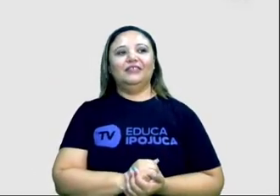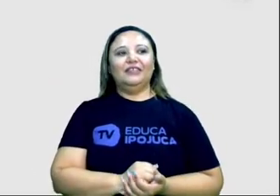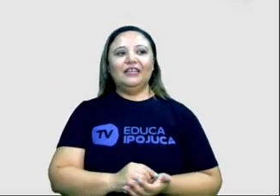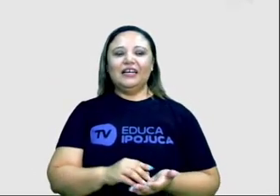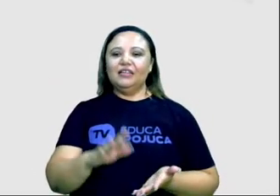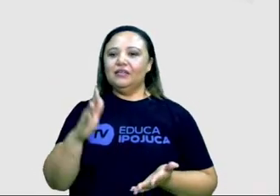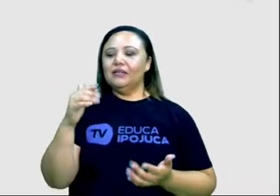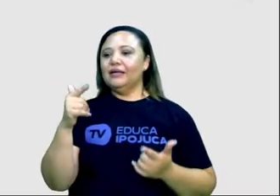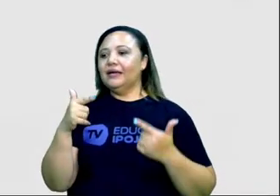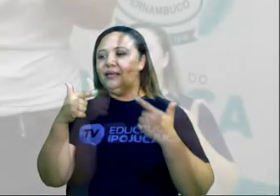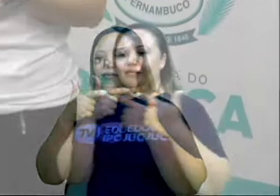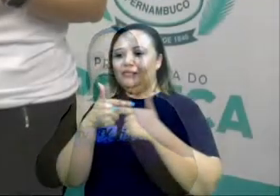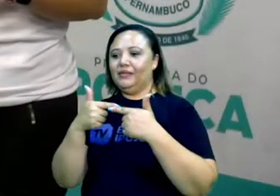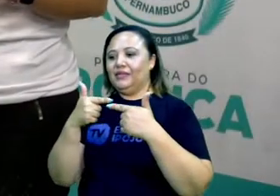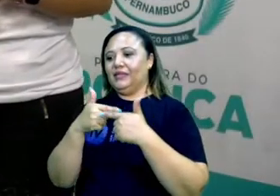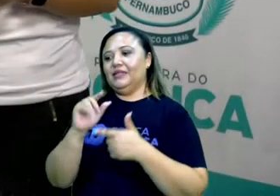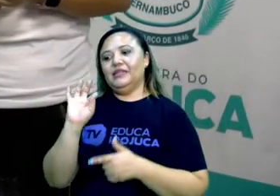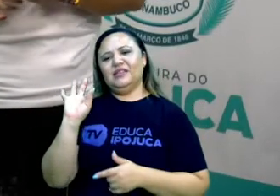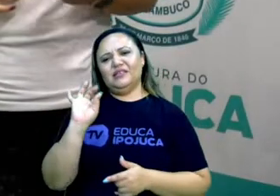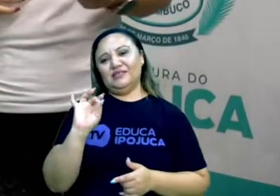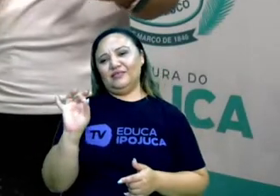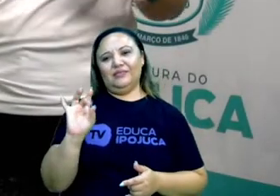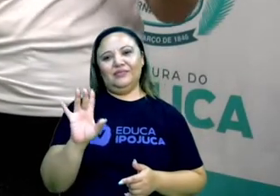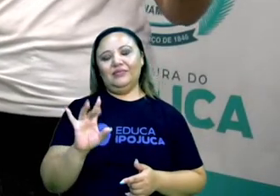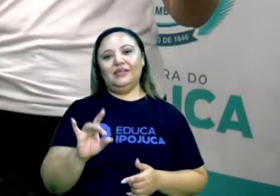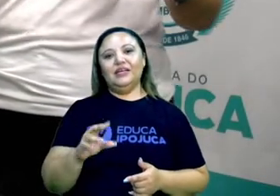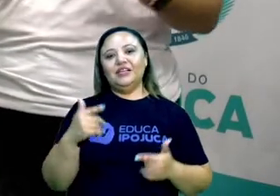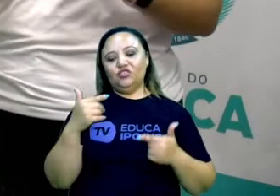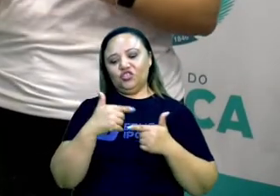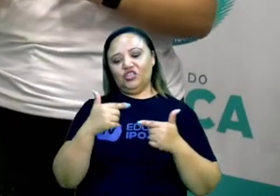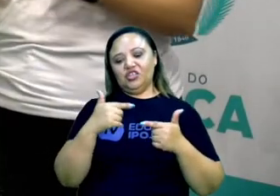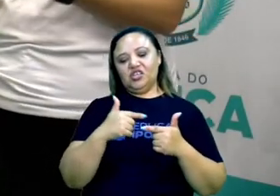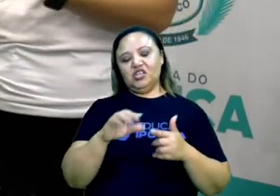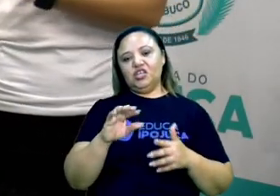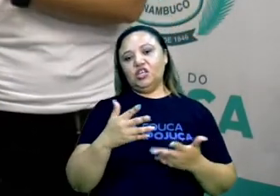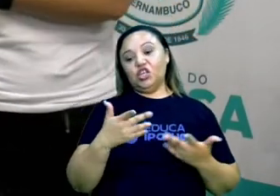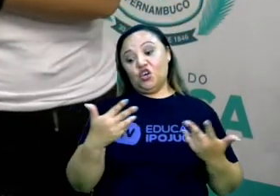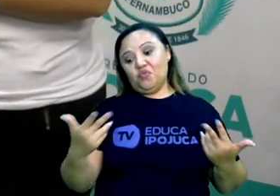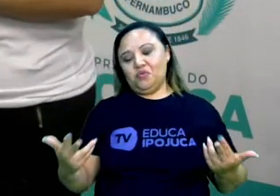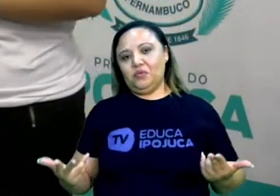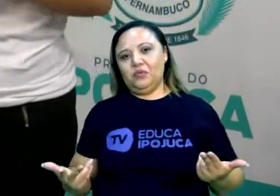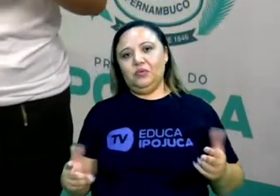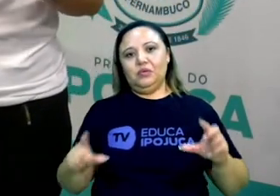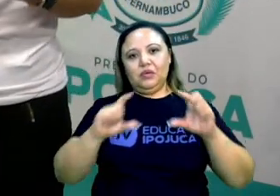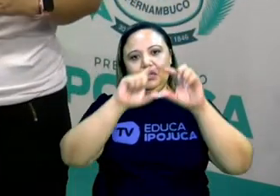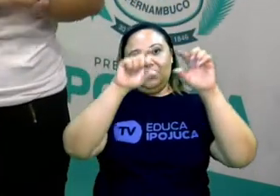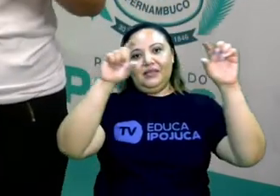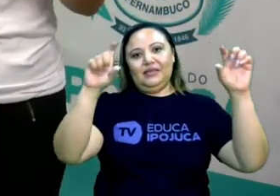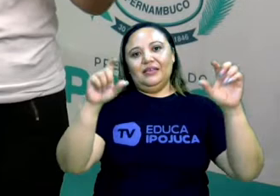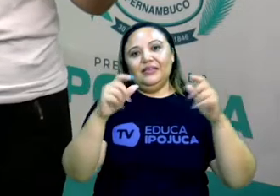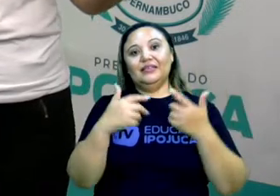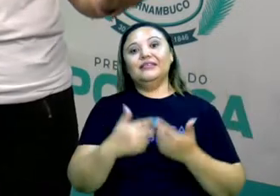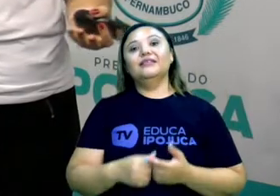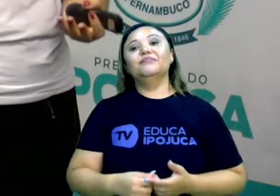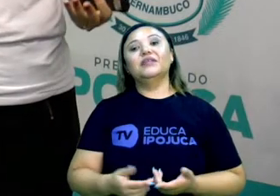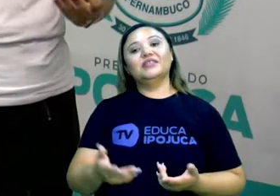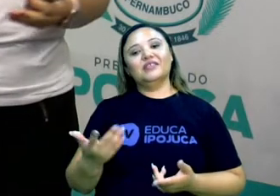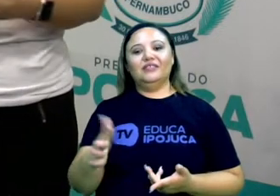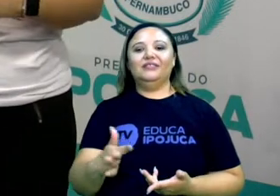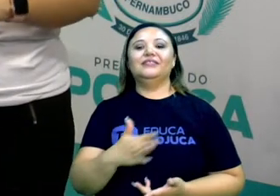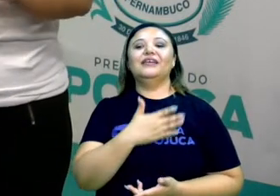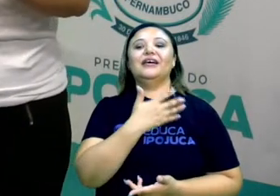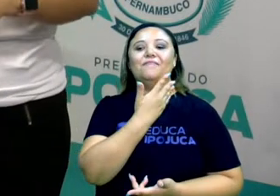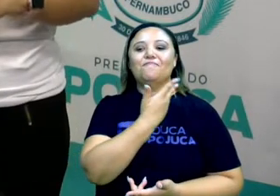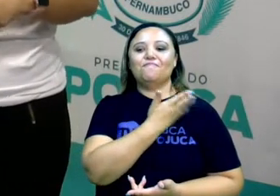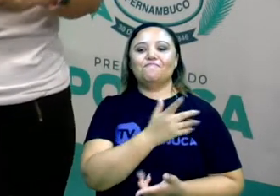piada. Então, o ele está querendo dizer aqui? Muitas vezes a gente ri de determinadas coisas, no entanto, a gente está discriminando.